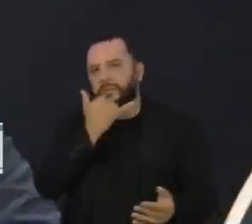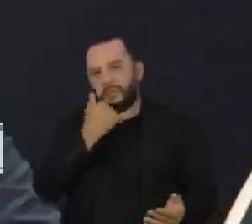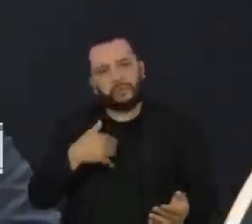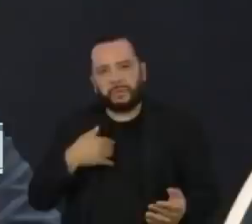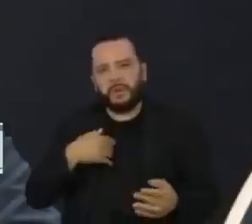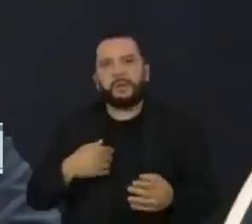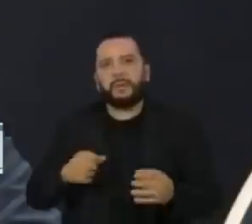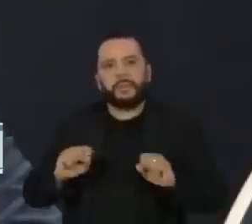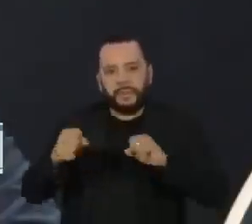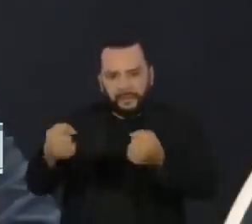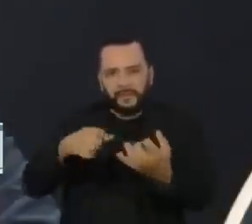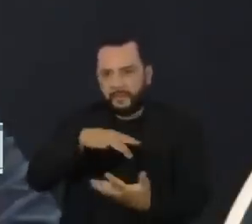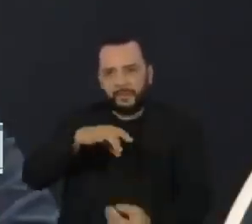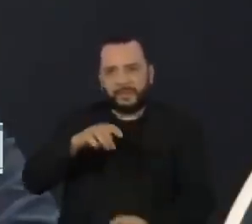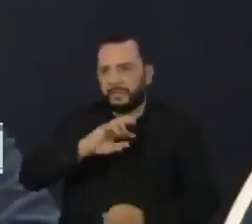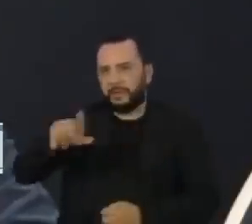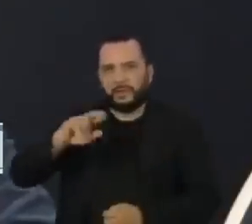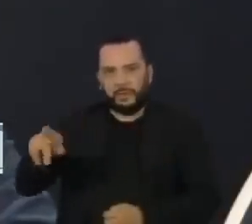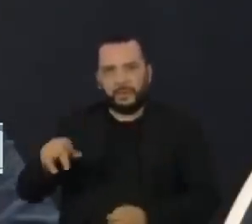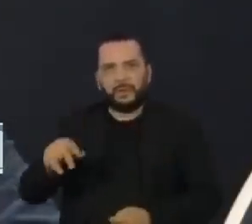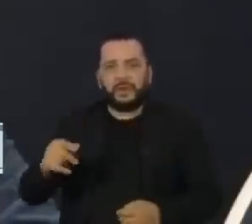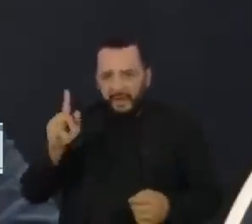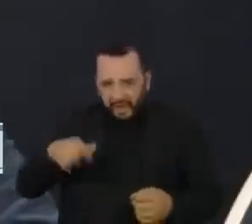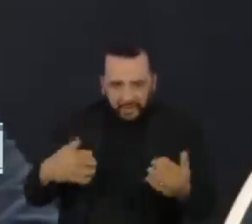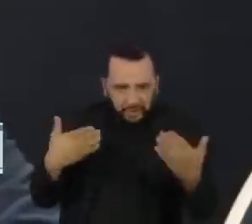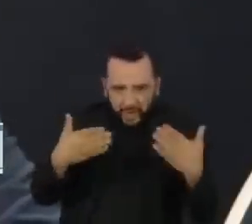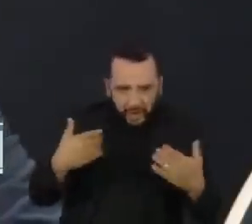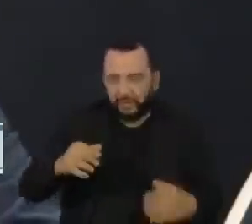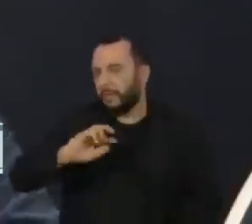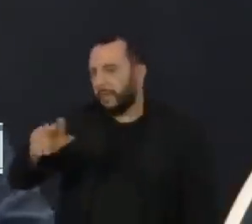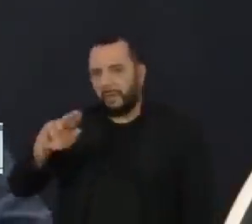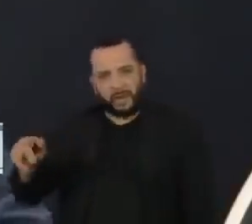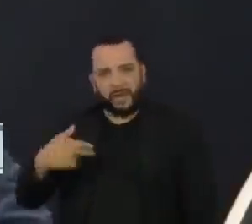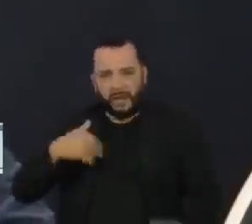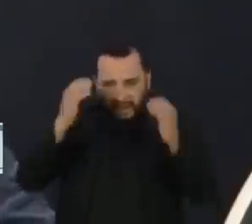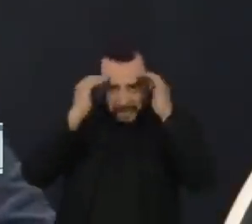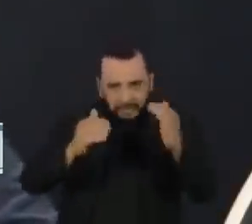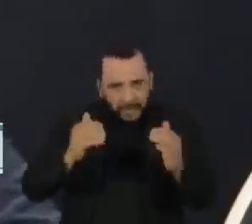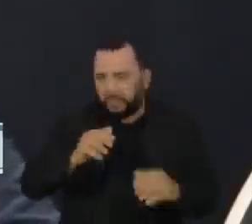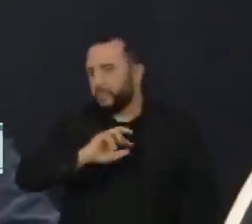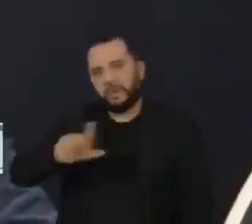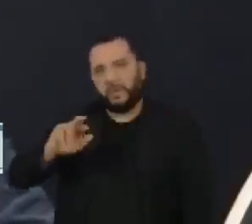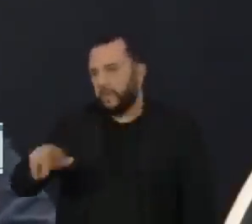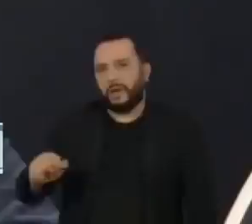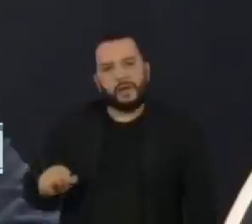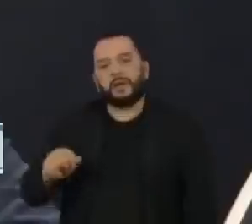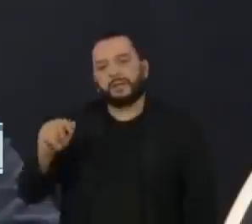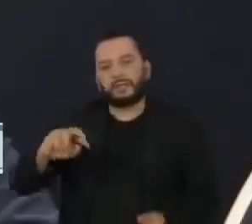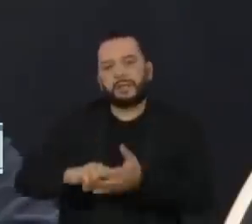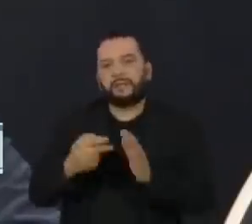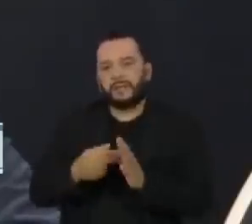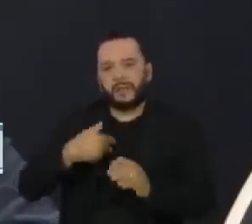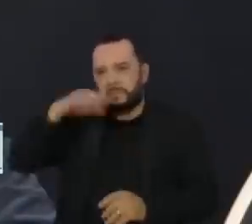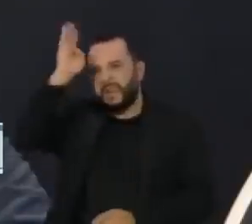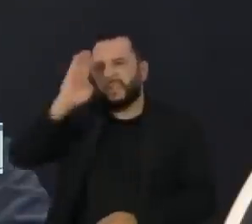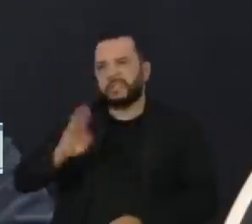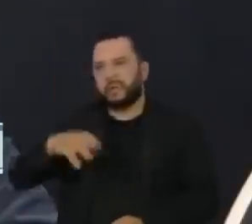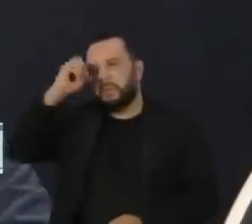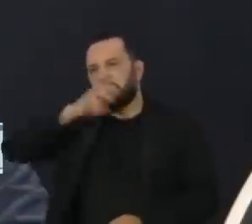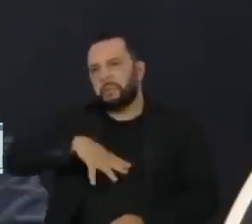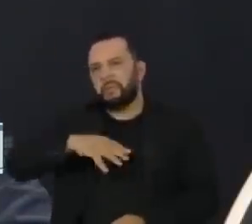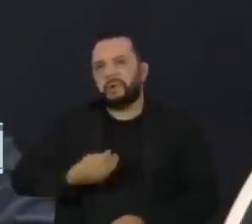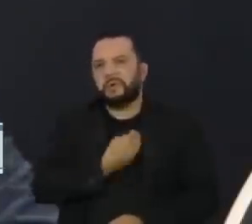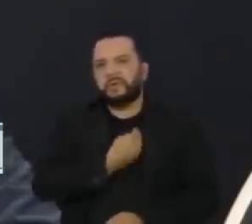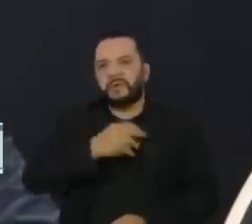defender a democracia, isso não é estabelecer o diálogo, isso não é respeitar o entendimento, isso é desrespeitar o país e desrespeitar a